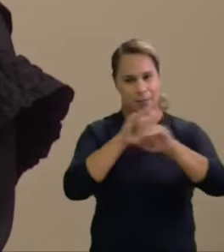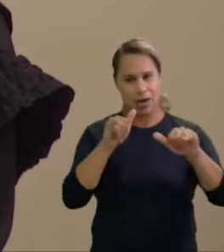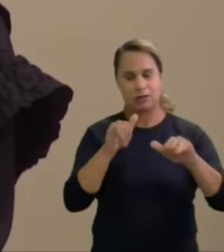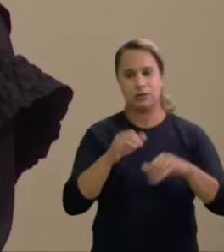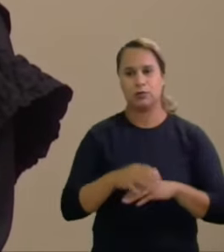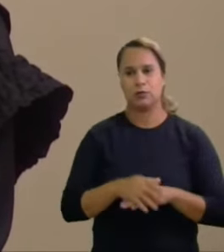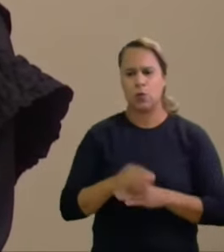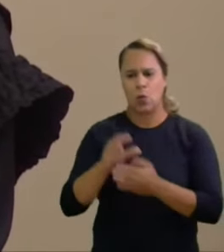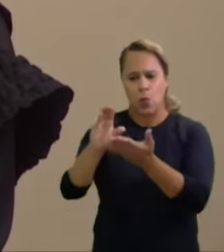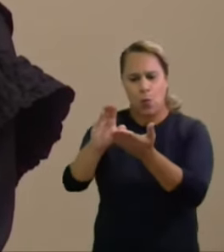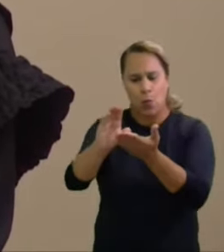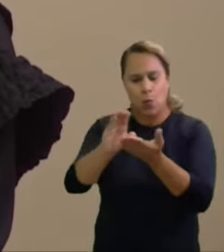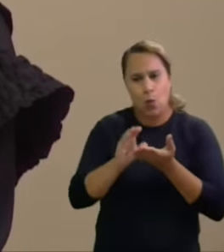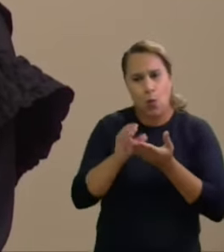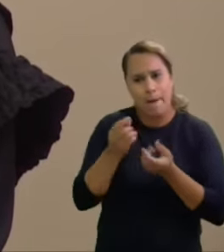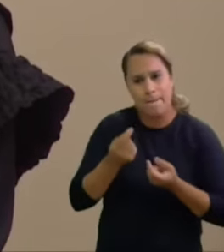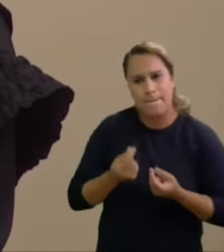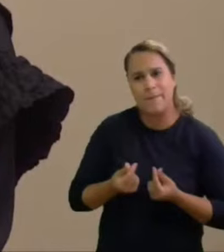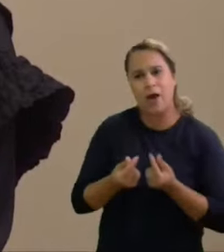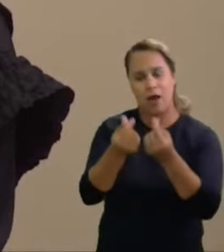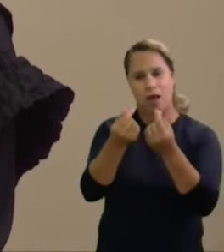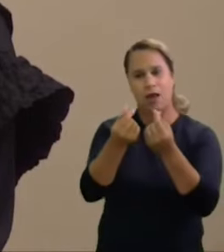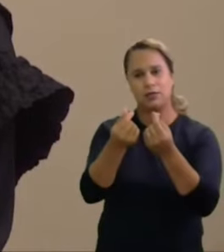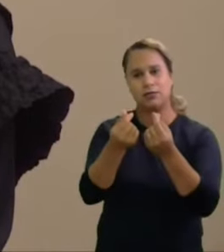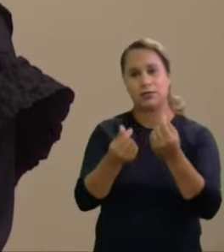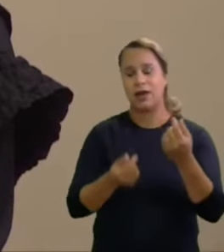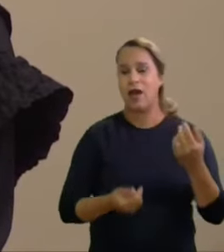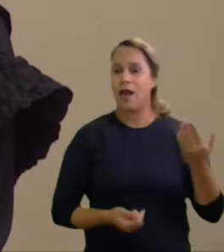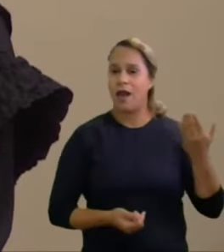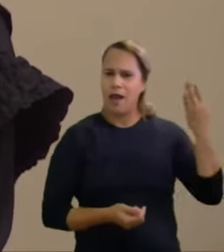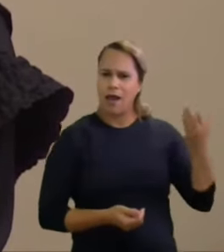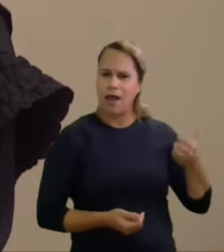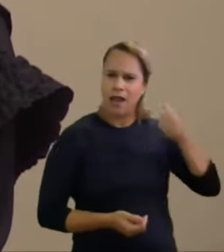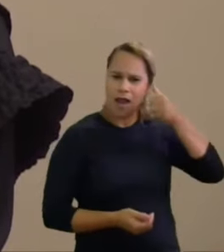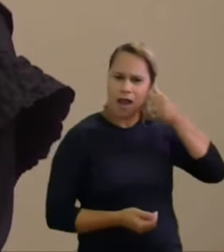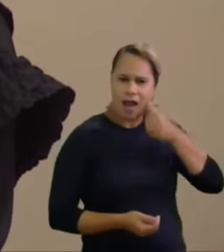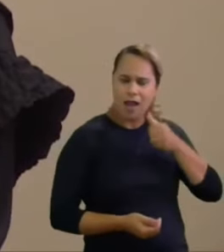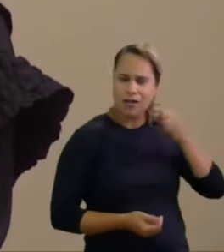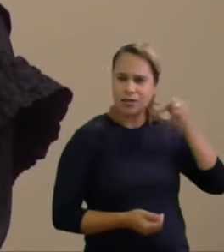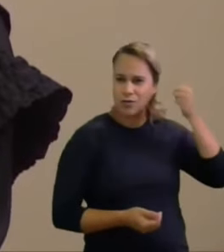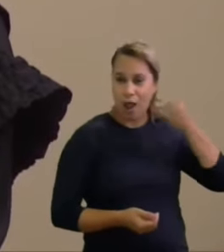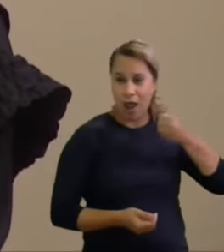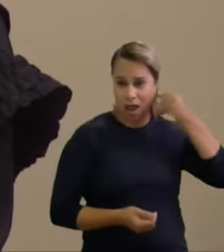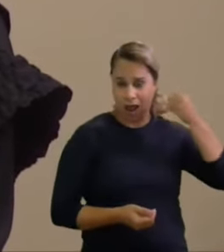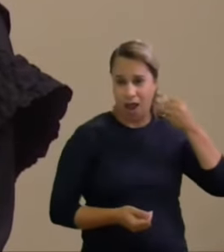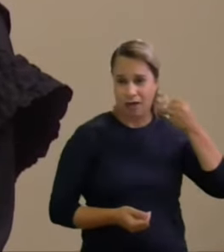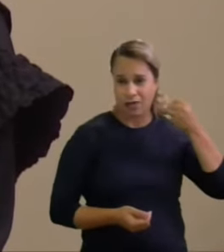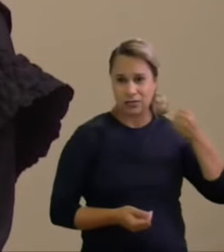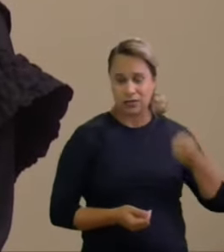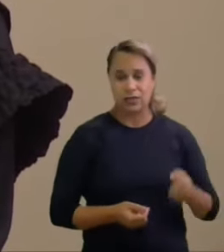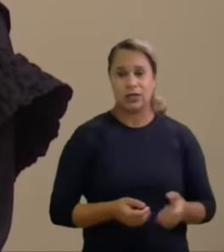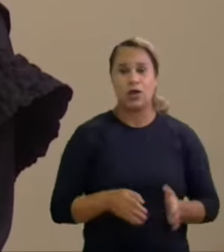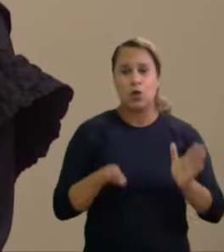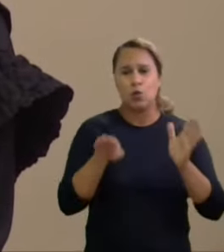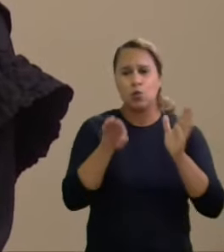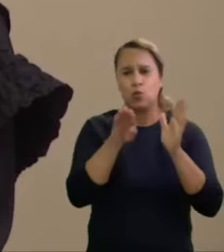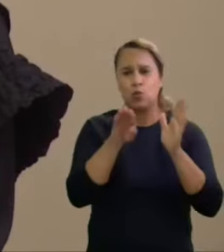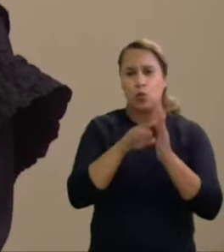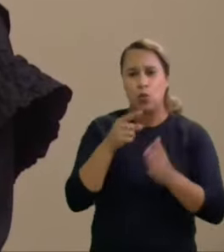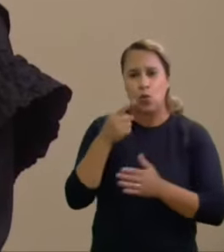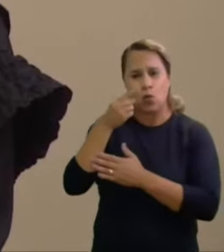financeiro recebido pela representada senadora Selma Arruda chegou ao valor de 1 milhão e 500 mil cujo